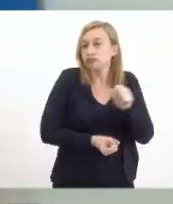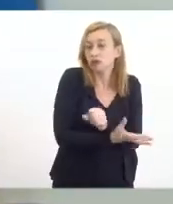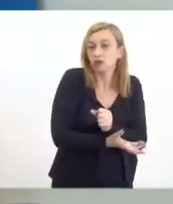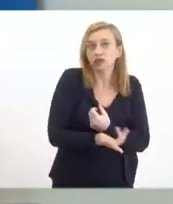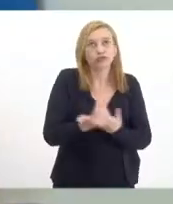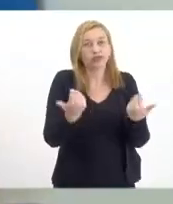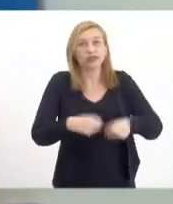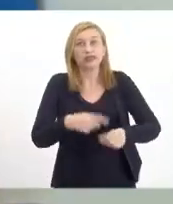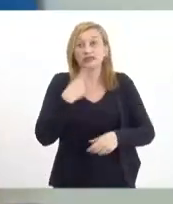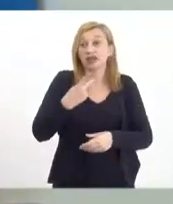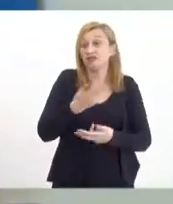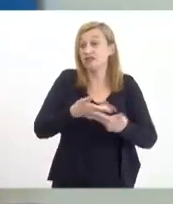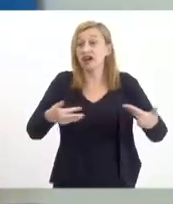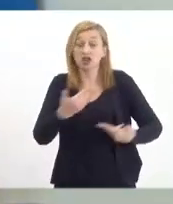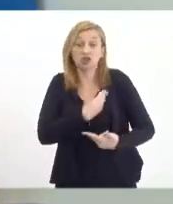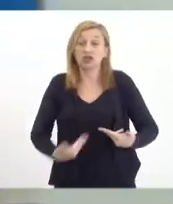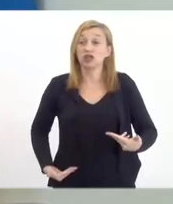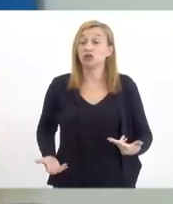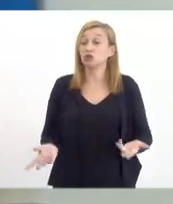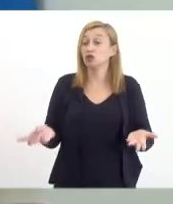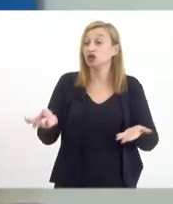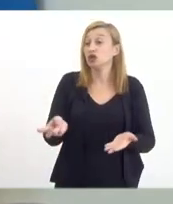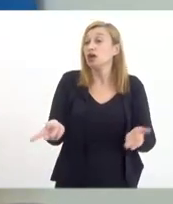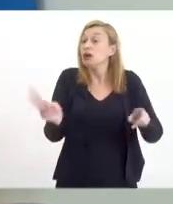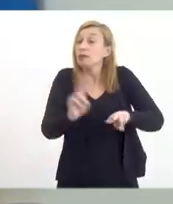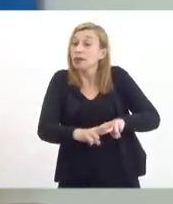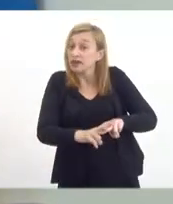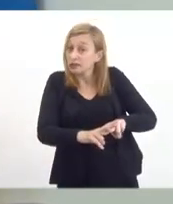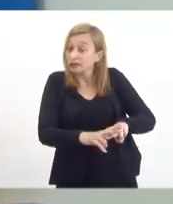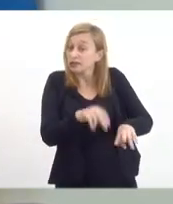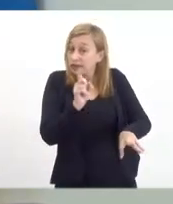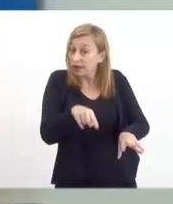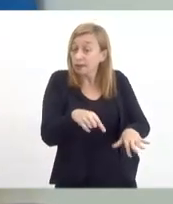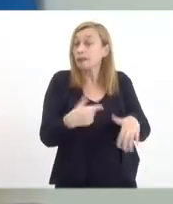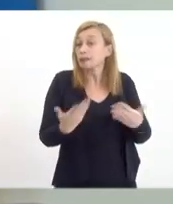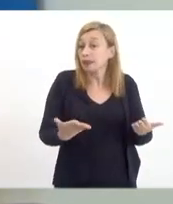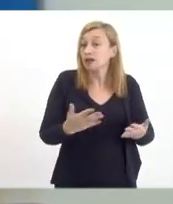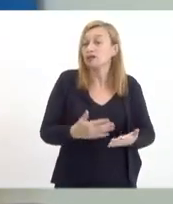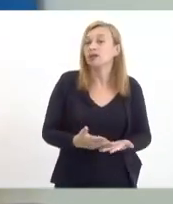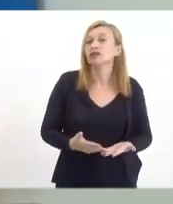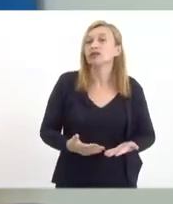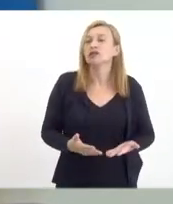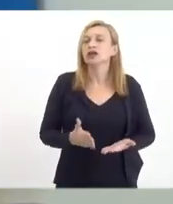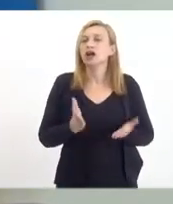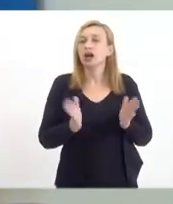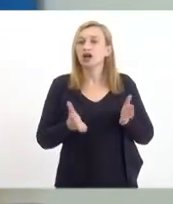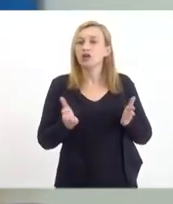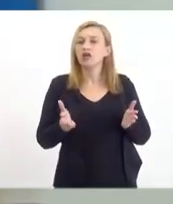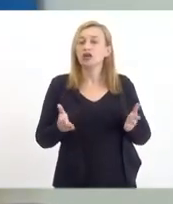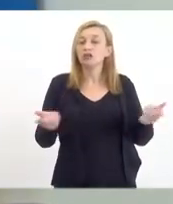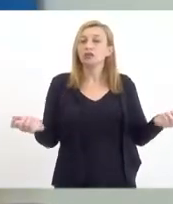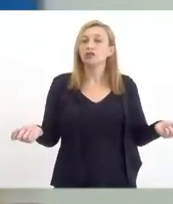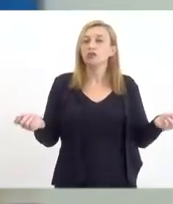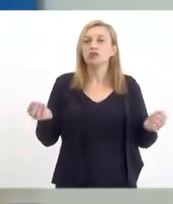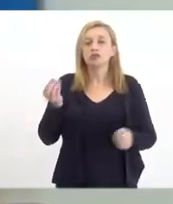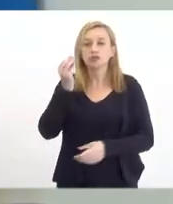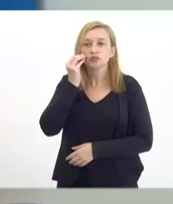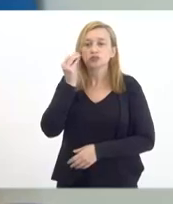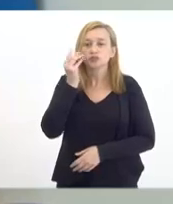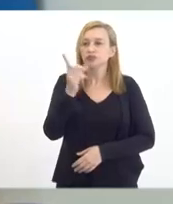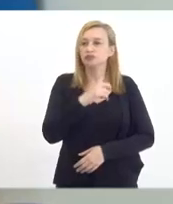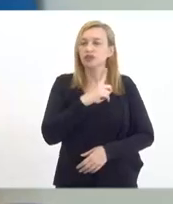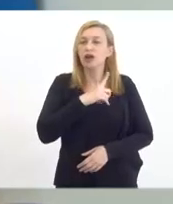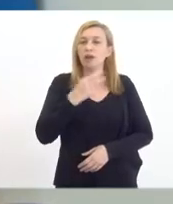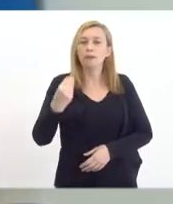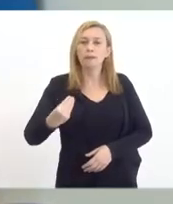de governadores presos ou caçados, e agora a gente confunde, está tendo uma janela de oportunidade para